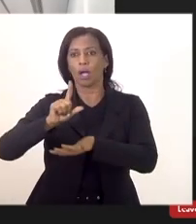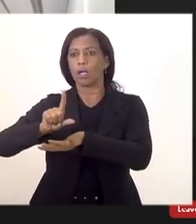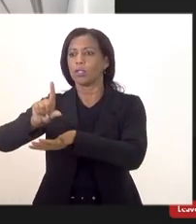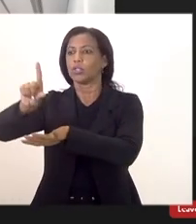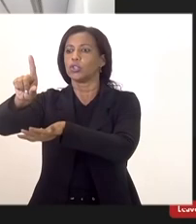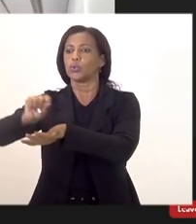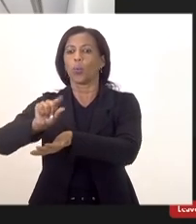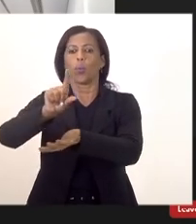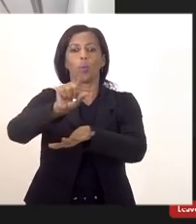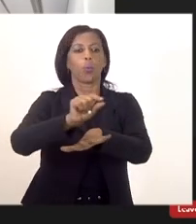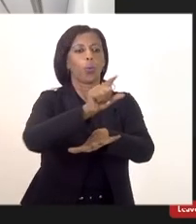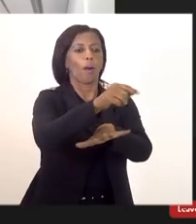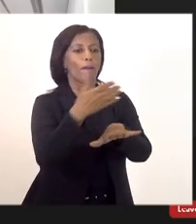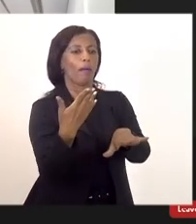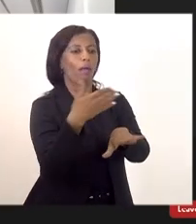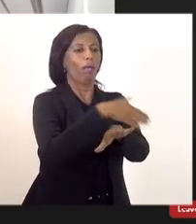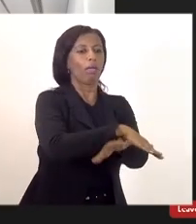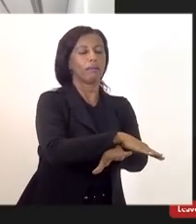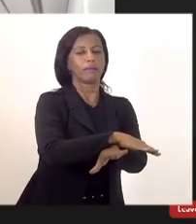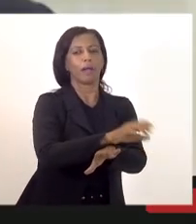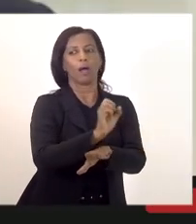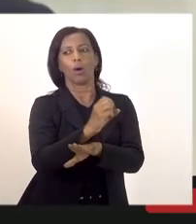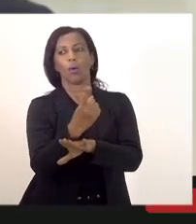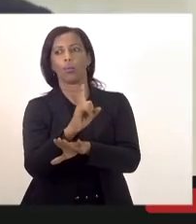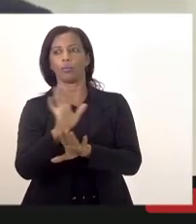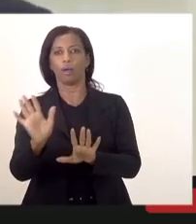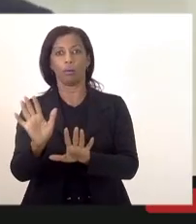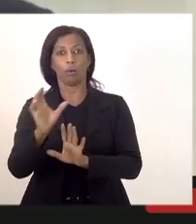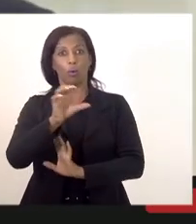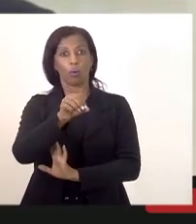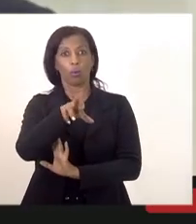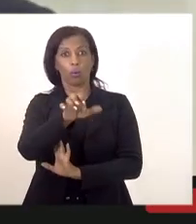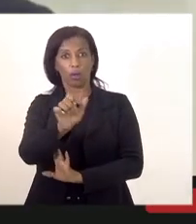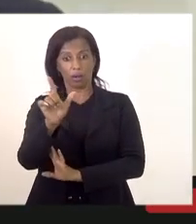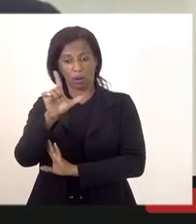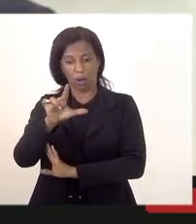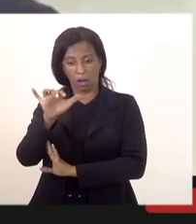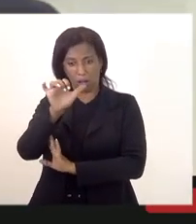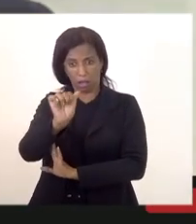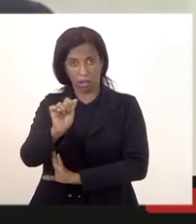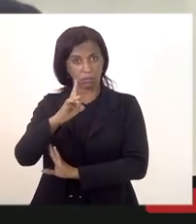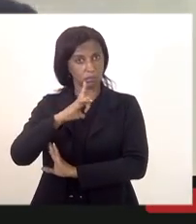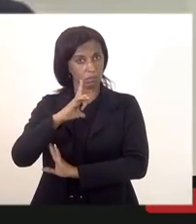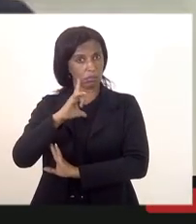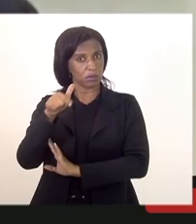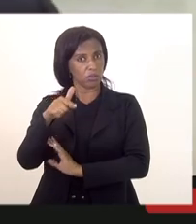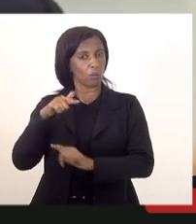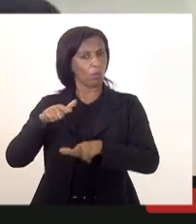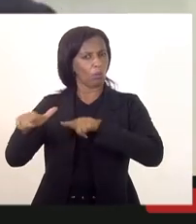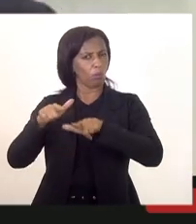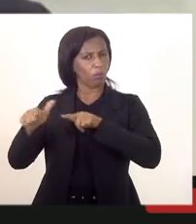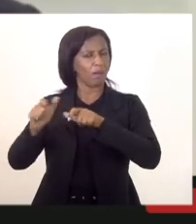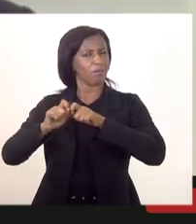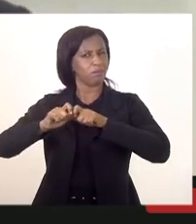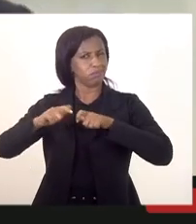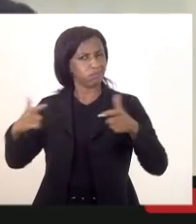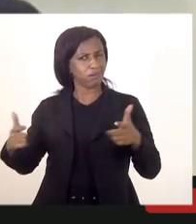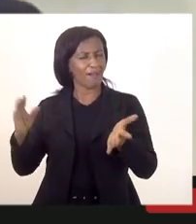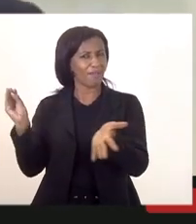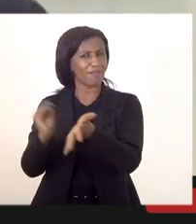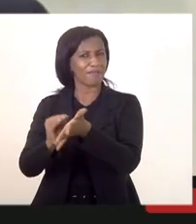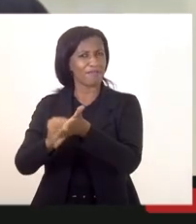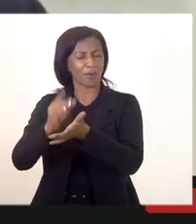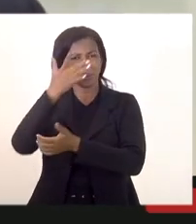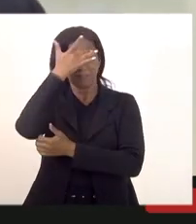querem para dentro ou não querem o coronel Leandro e o corpo de bombeiros tem um déficit operacional muito grande um déficit de pessoal muito